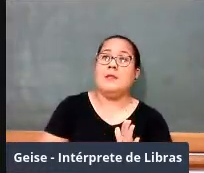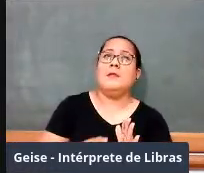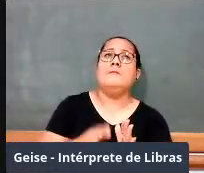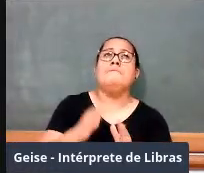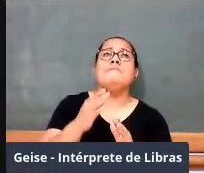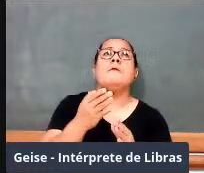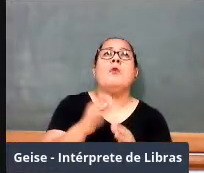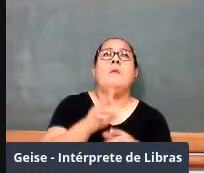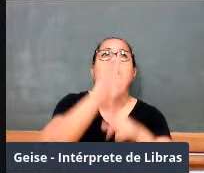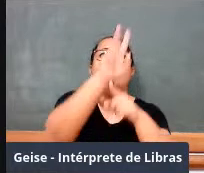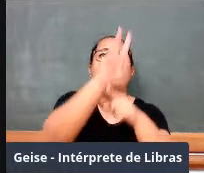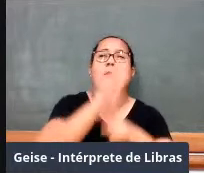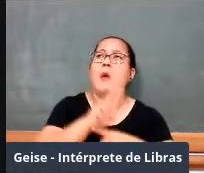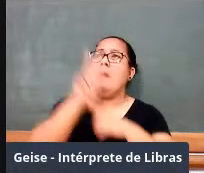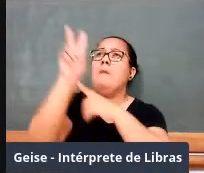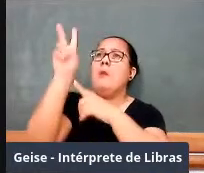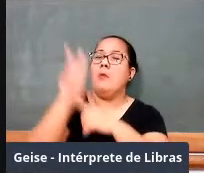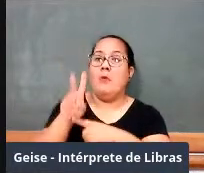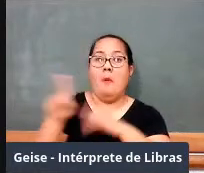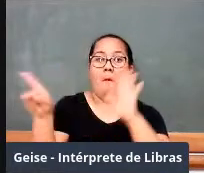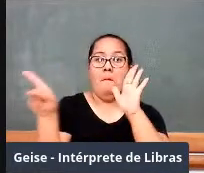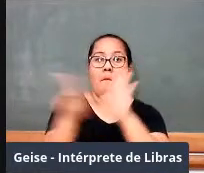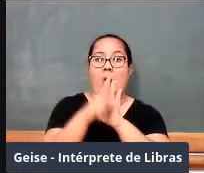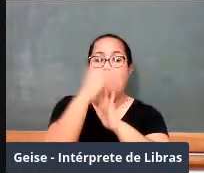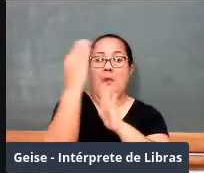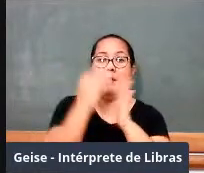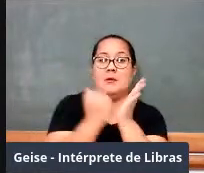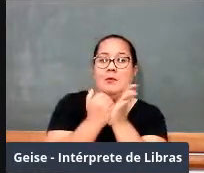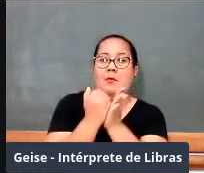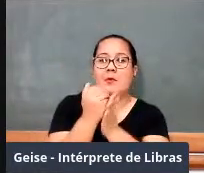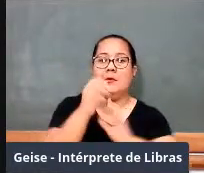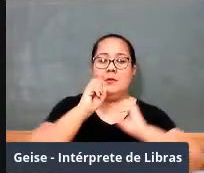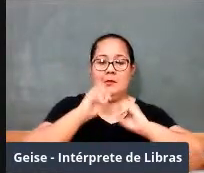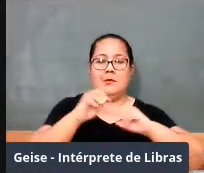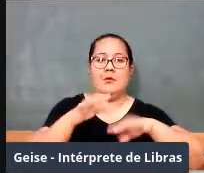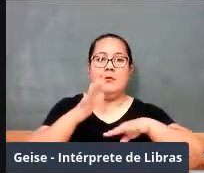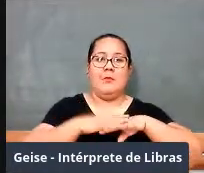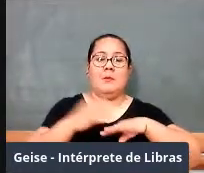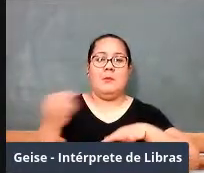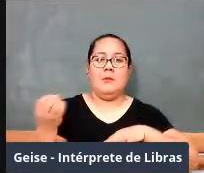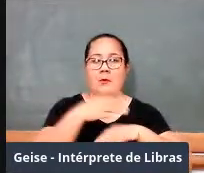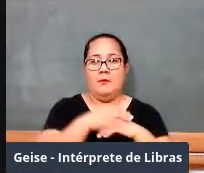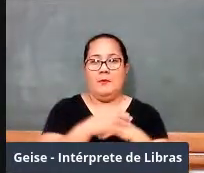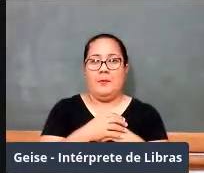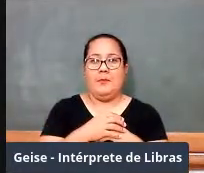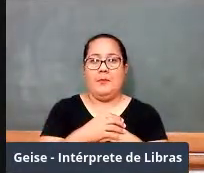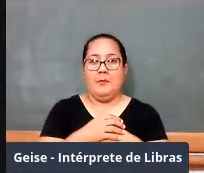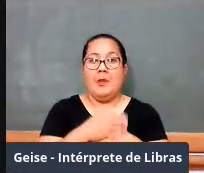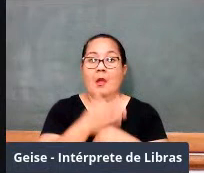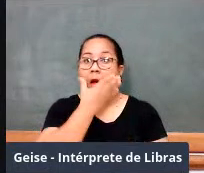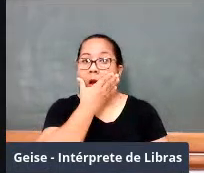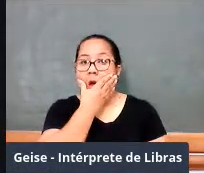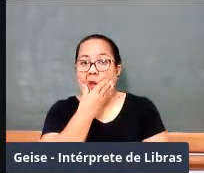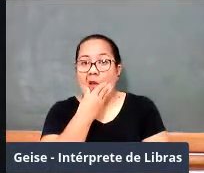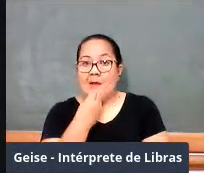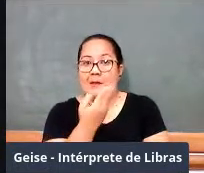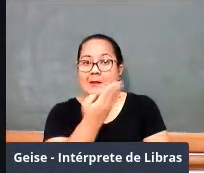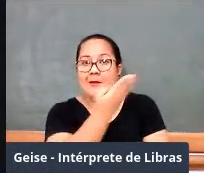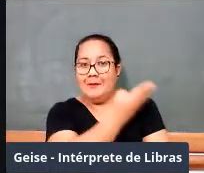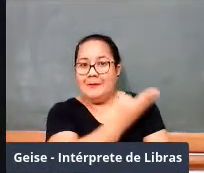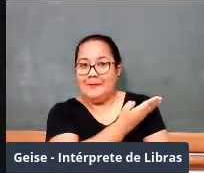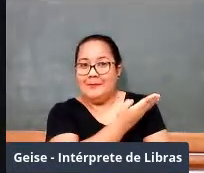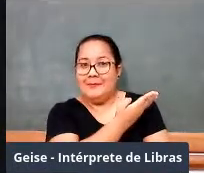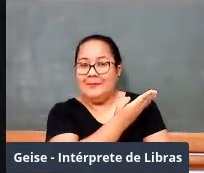para se montar um novo ensino de matemática no Brasil, não é? Este personagem aqui acabou se